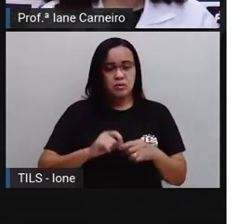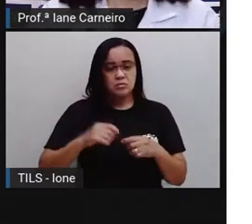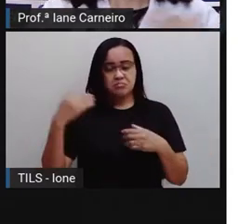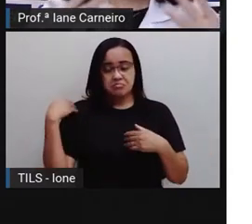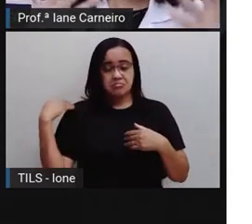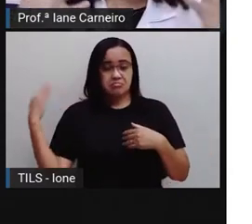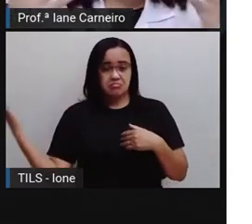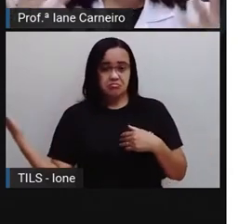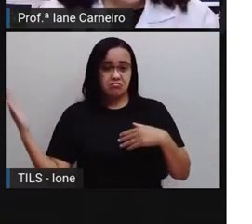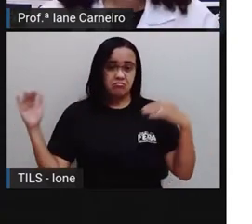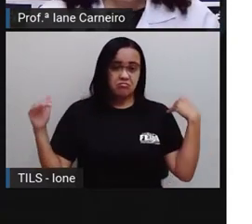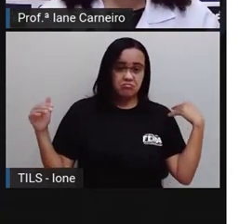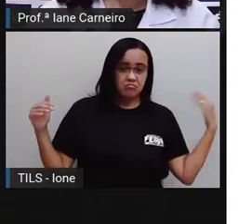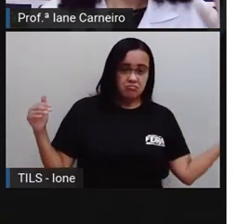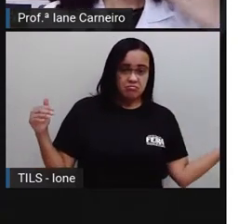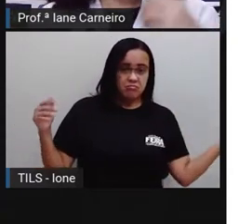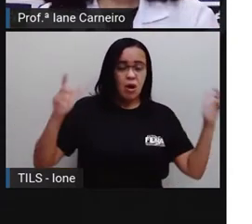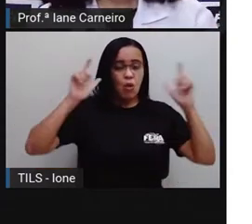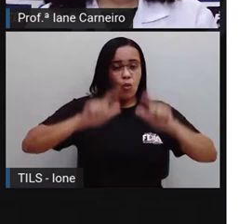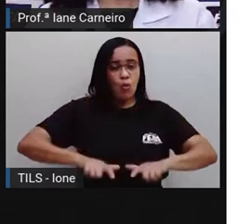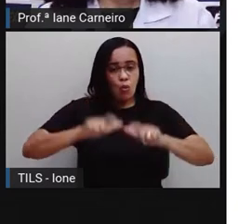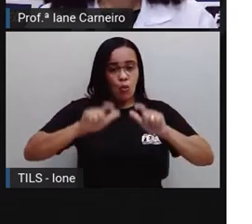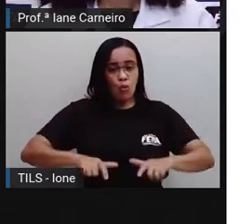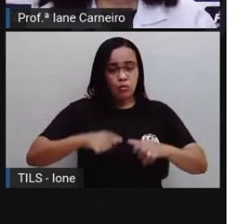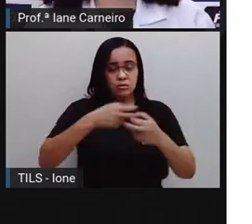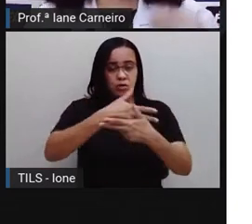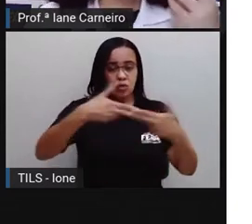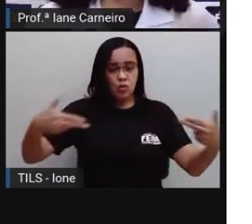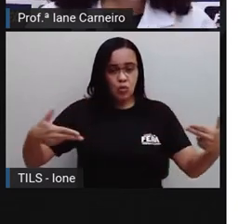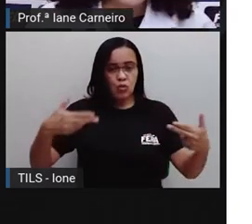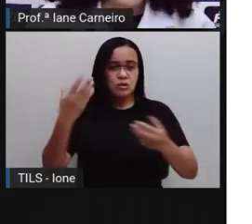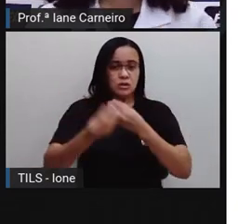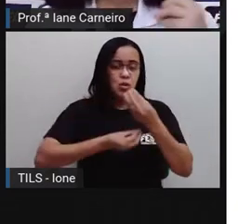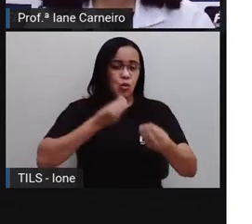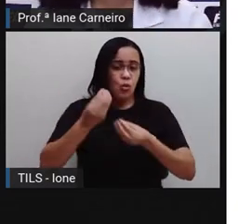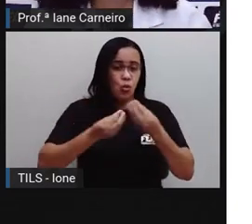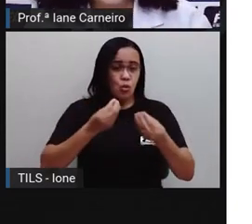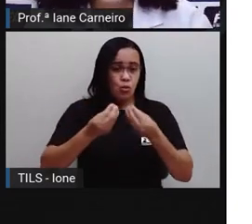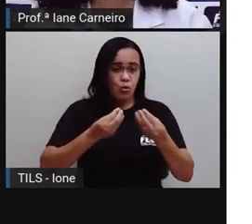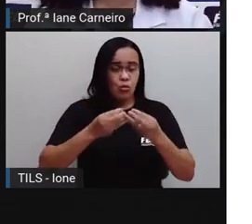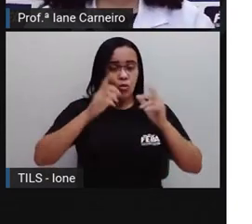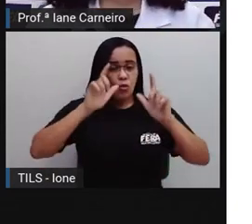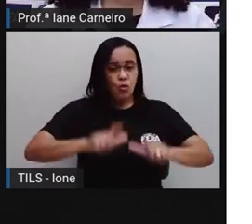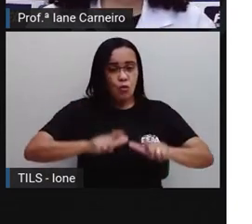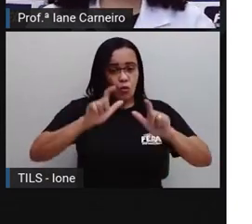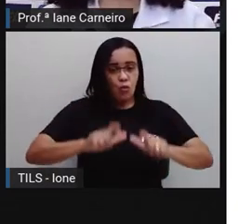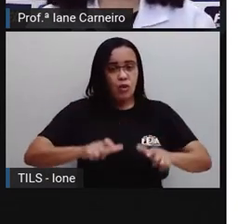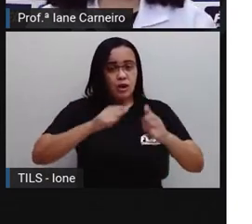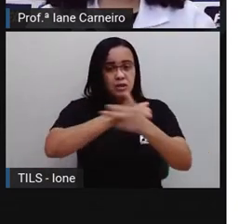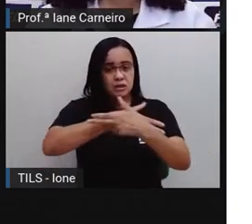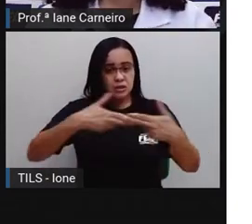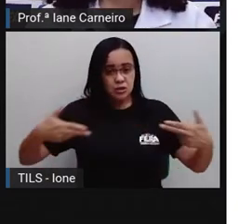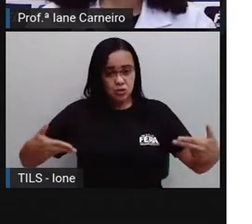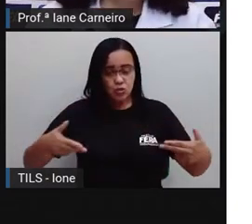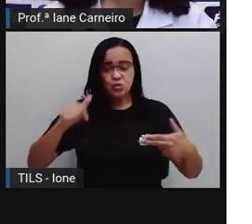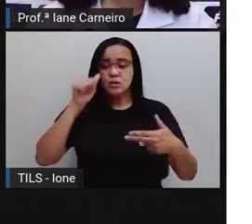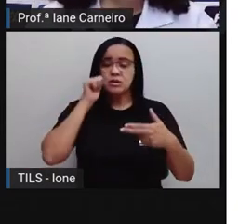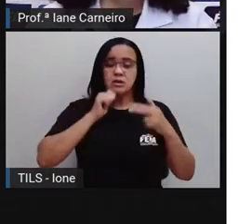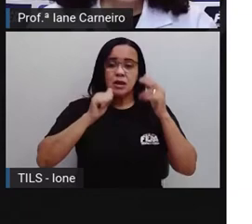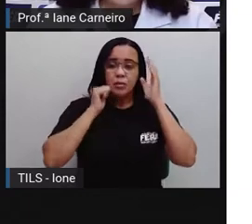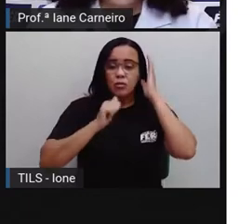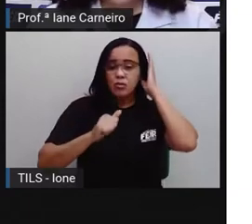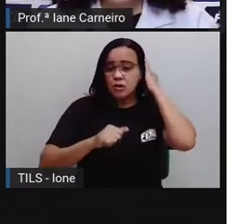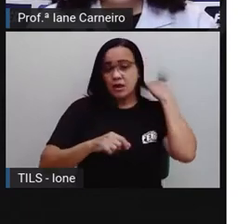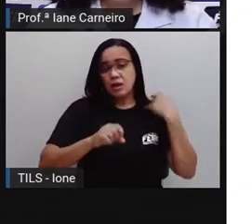lugar das coisas, né? E o nome do livro é esse mesmo, O Lugar das Coisas, de Silvana Tavano,